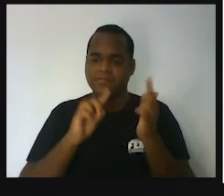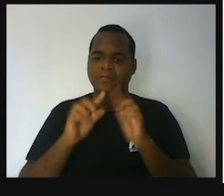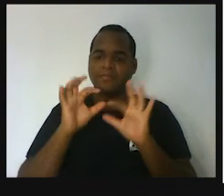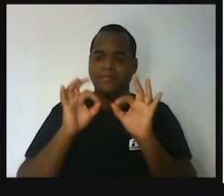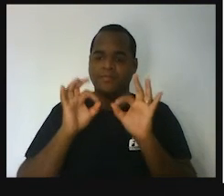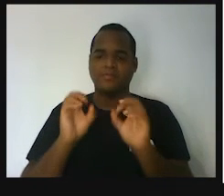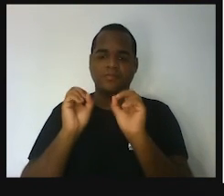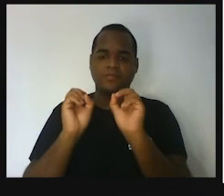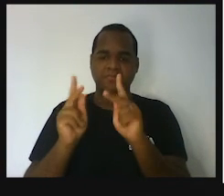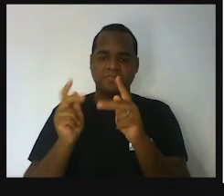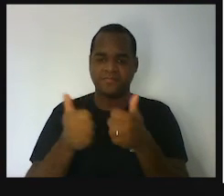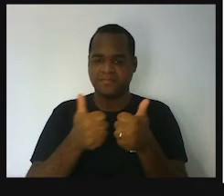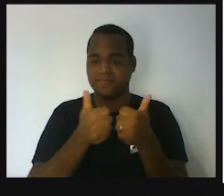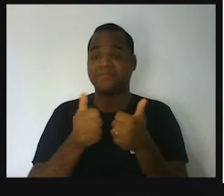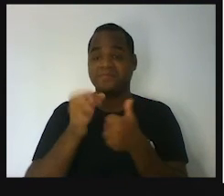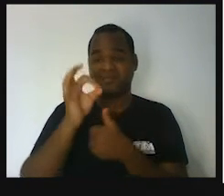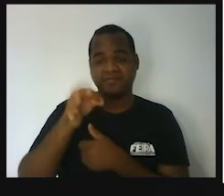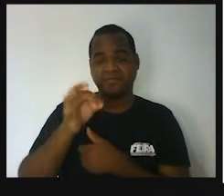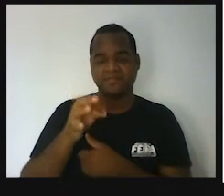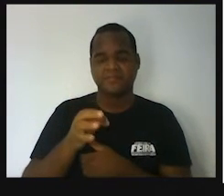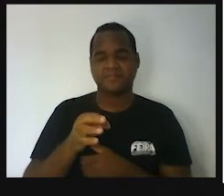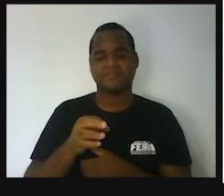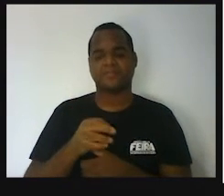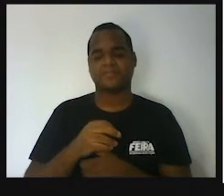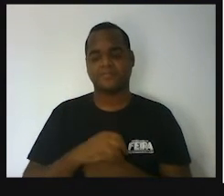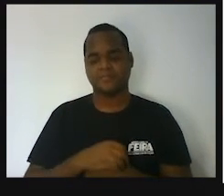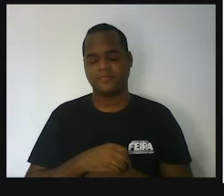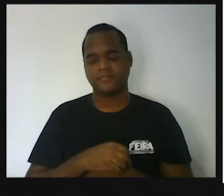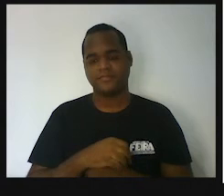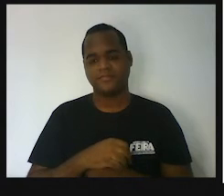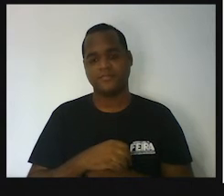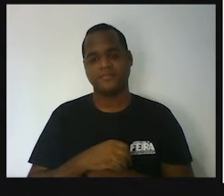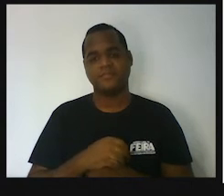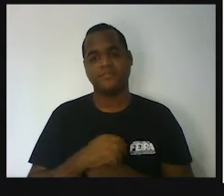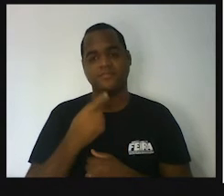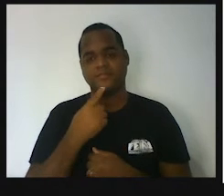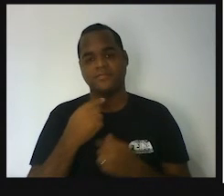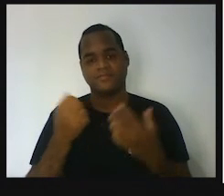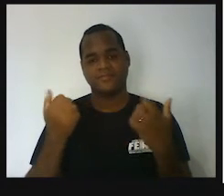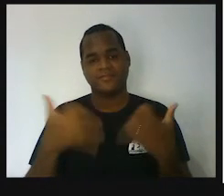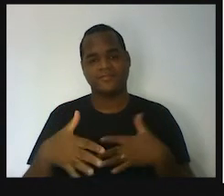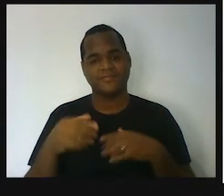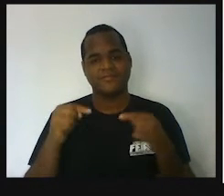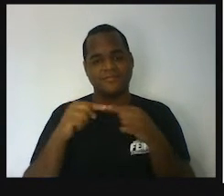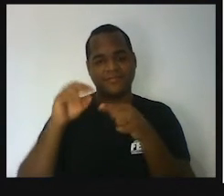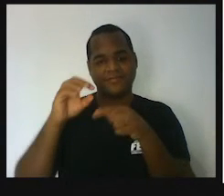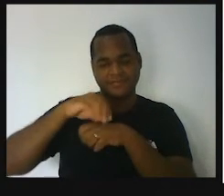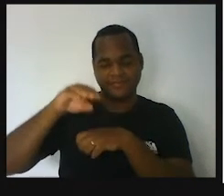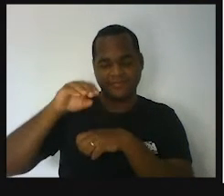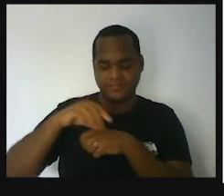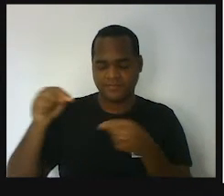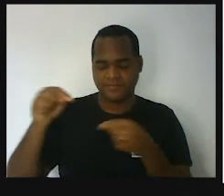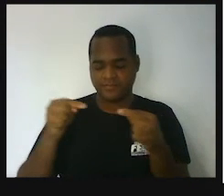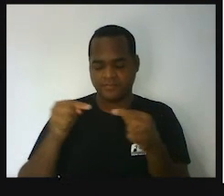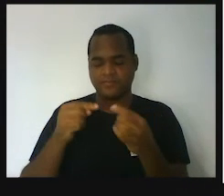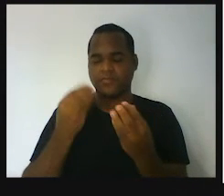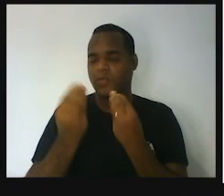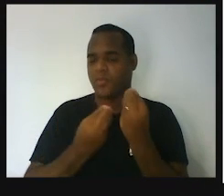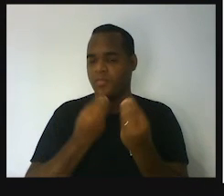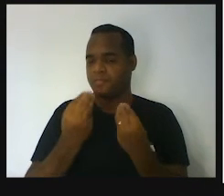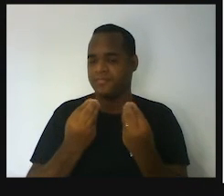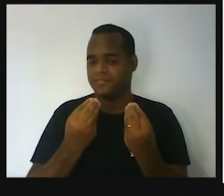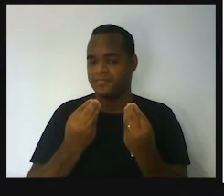Direitinho. Certo? Então, deixa eu trazer pra você aqui, ó. A definição